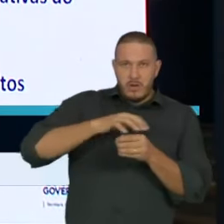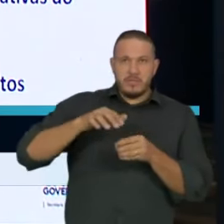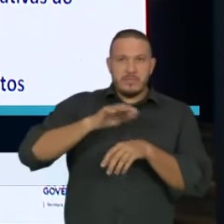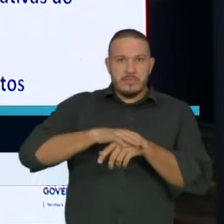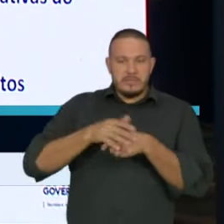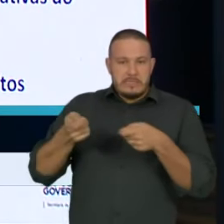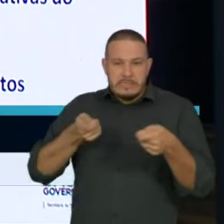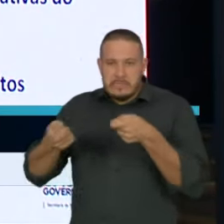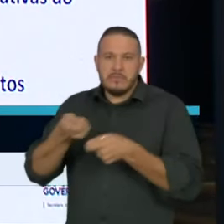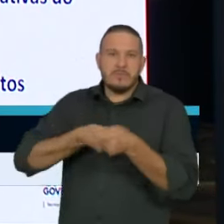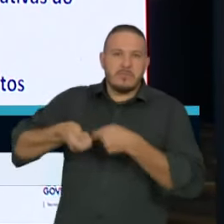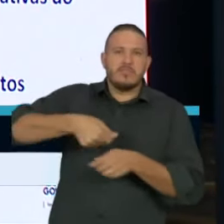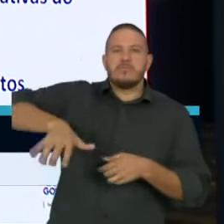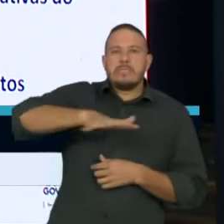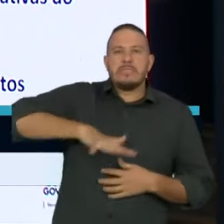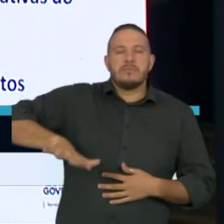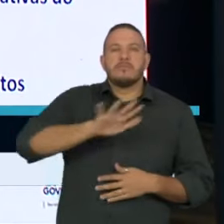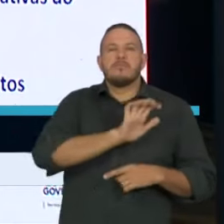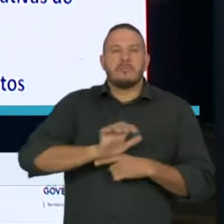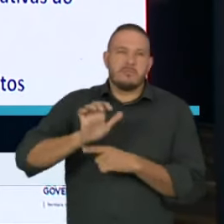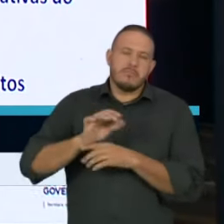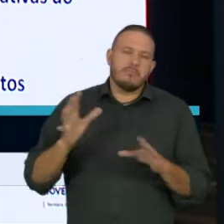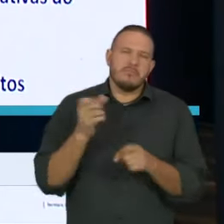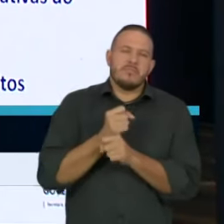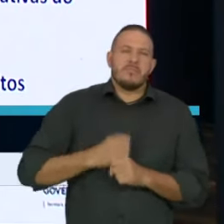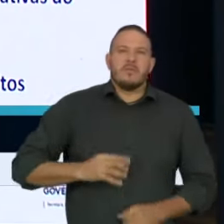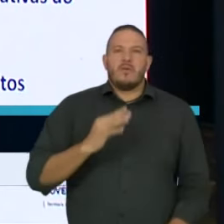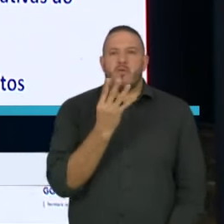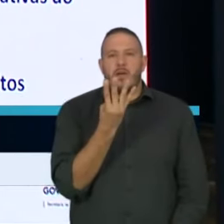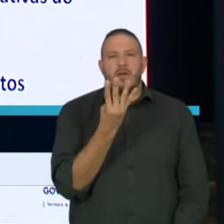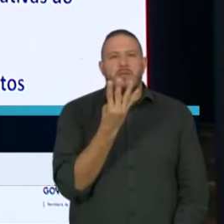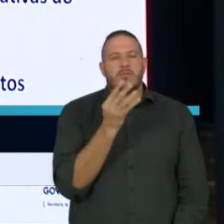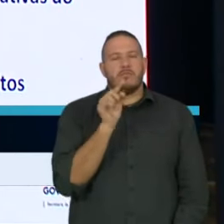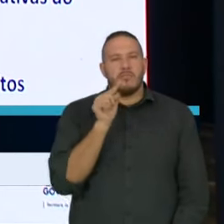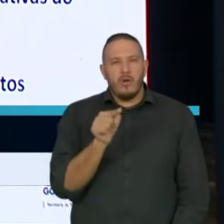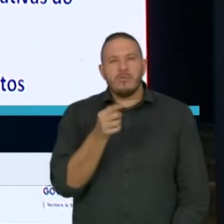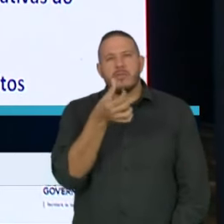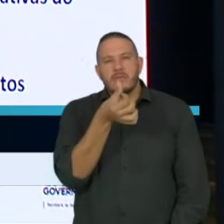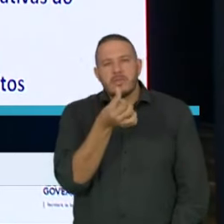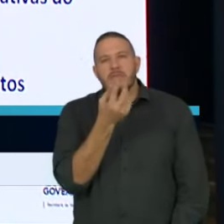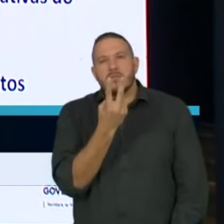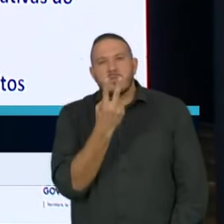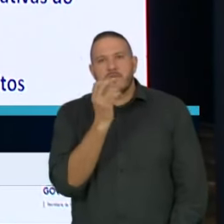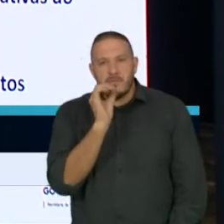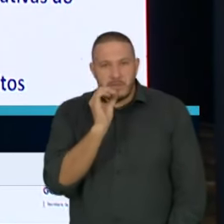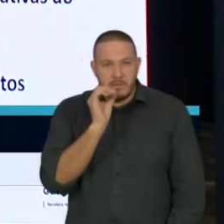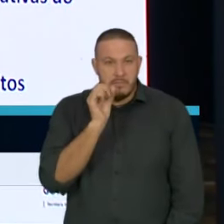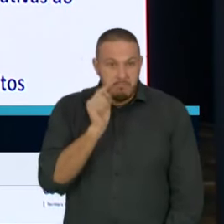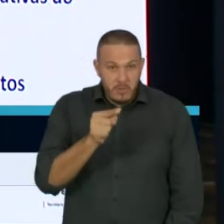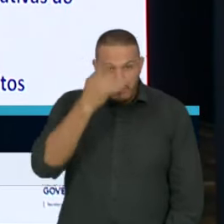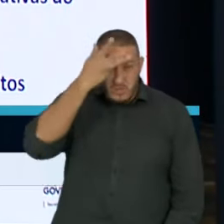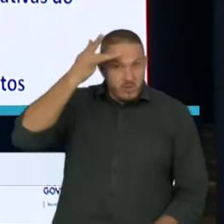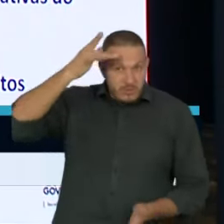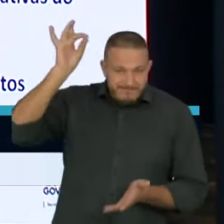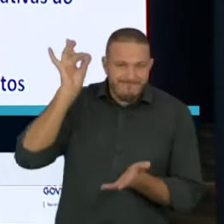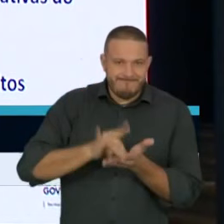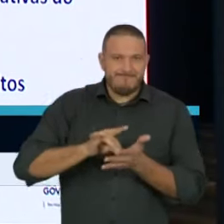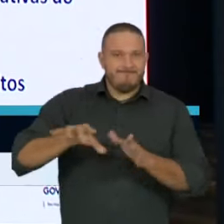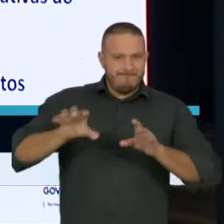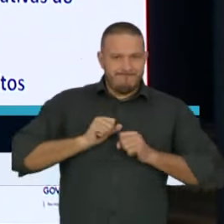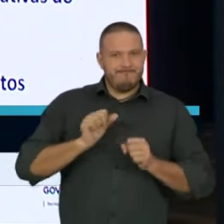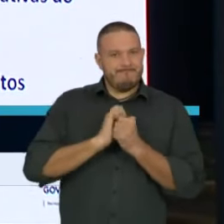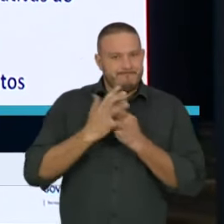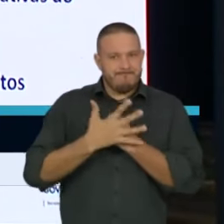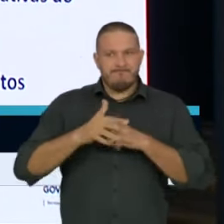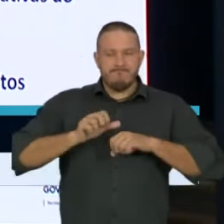,620 casos confirmados significam, para o